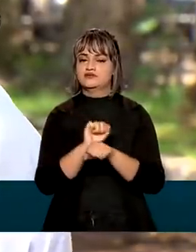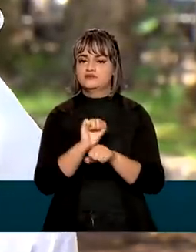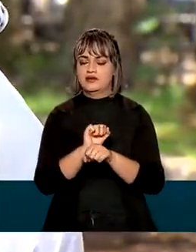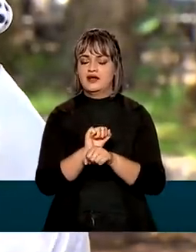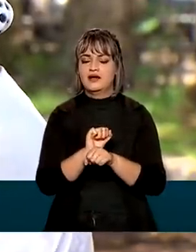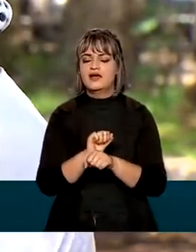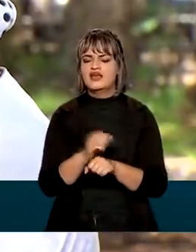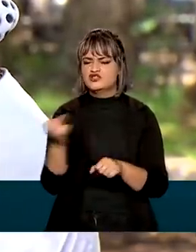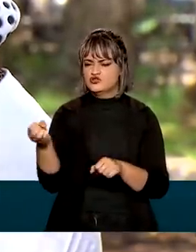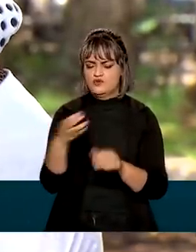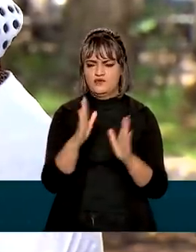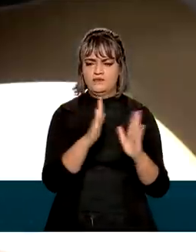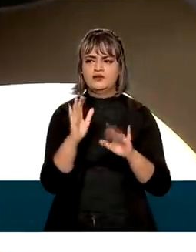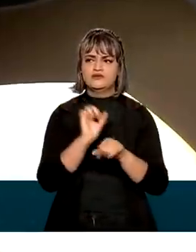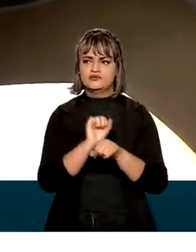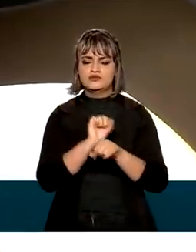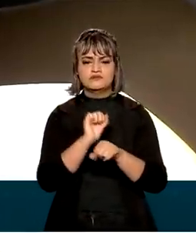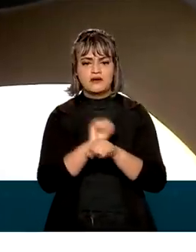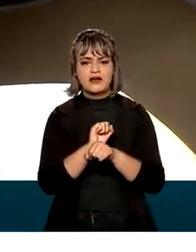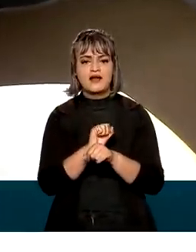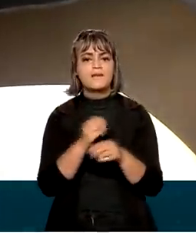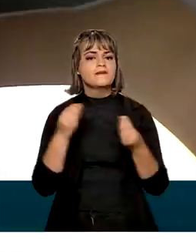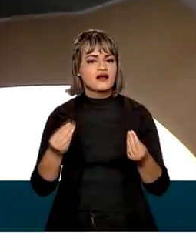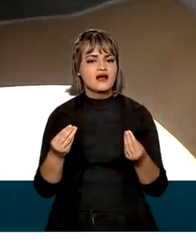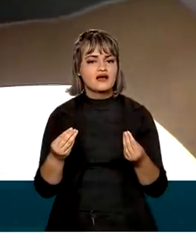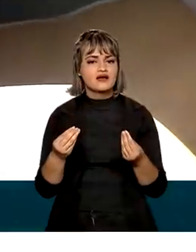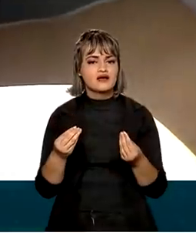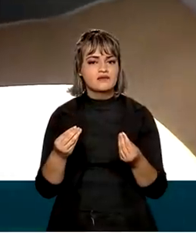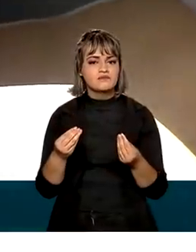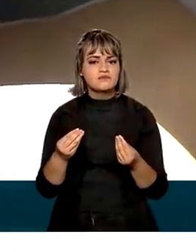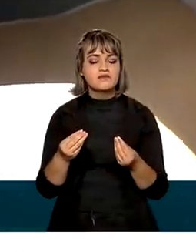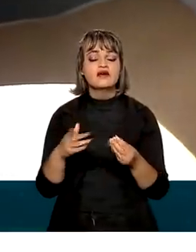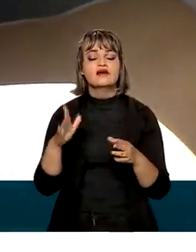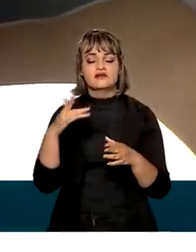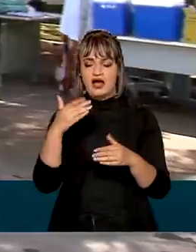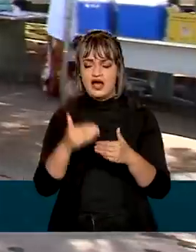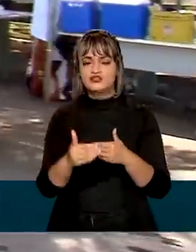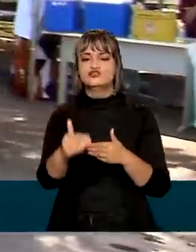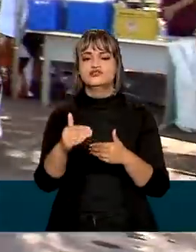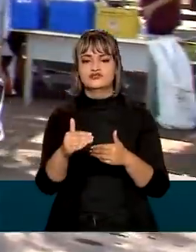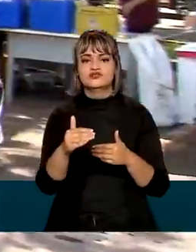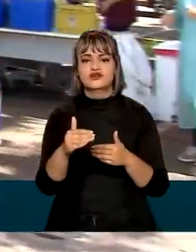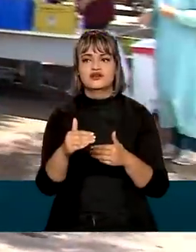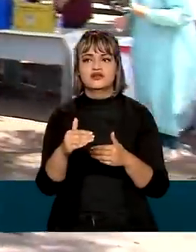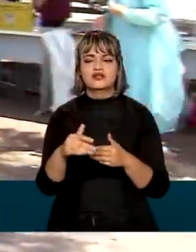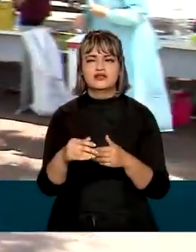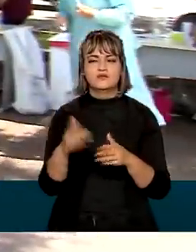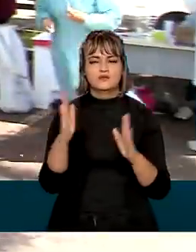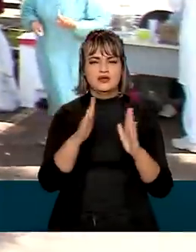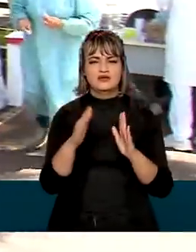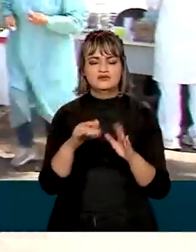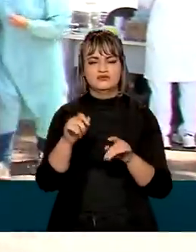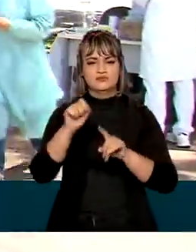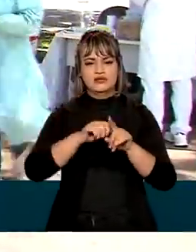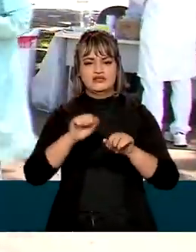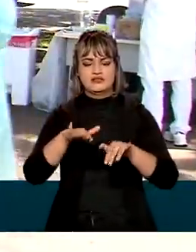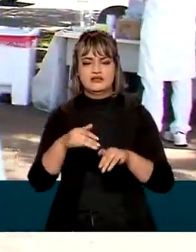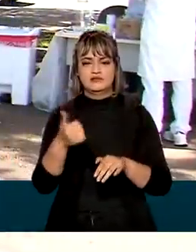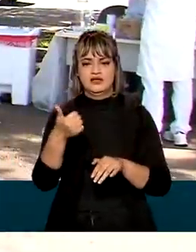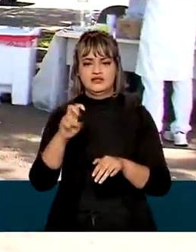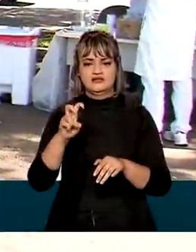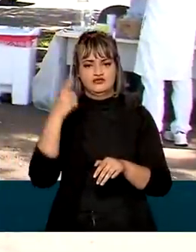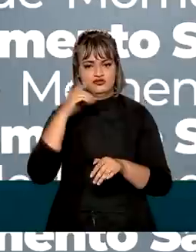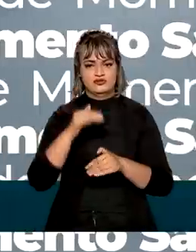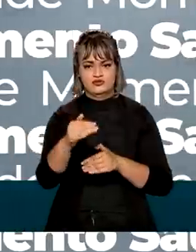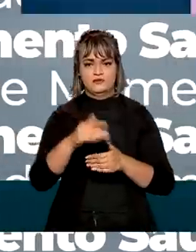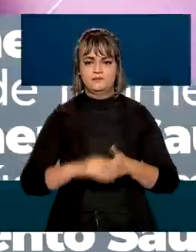período para aplicação da segunda dose desses imunizantes também passe a valer a partir da segunda quinzena de setembro.